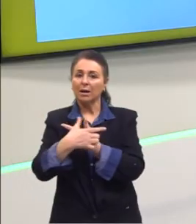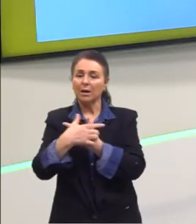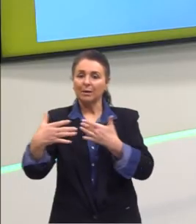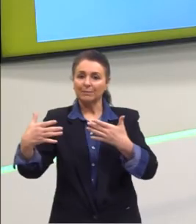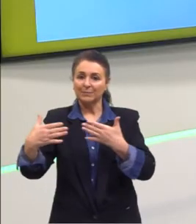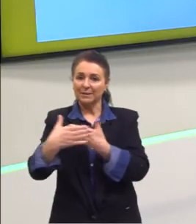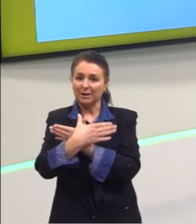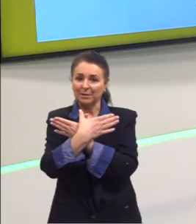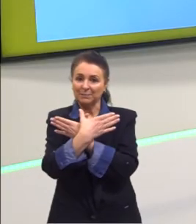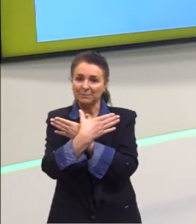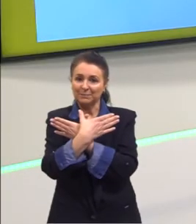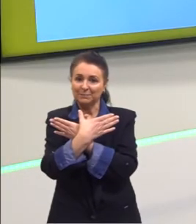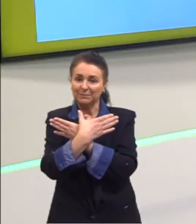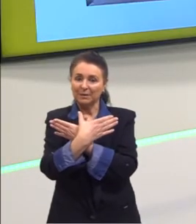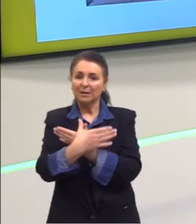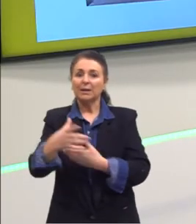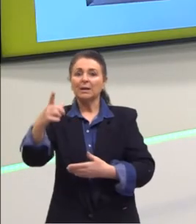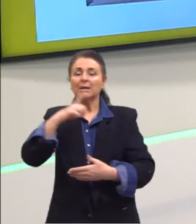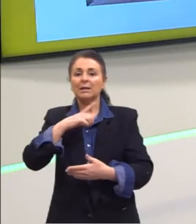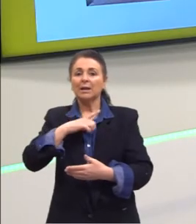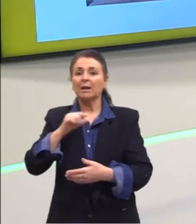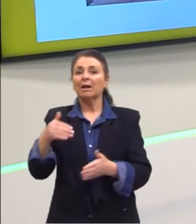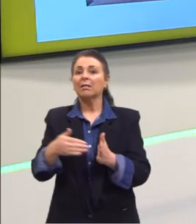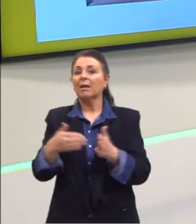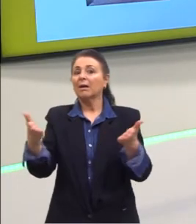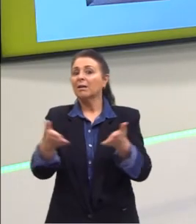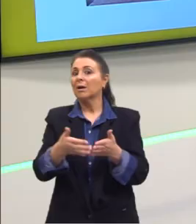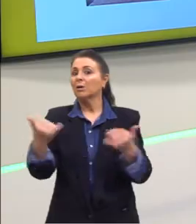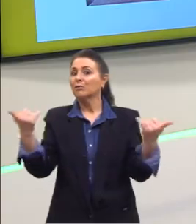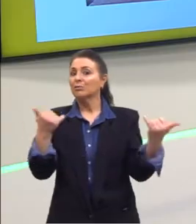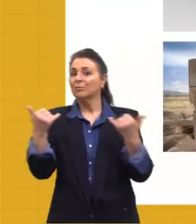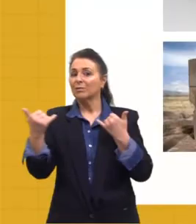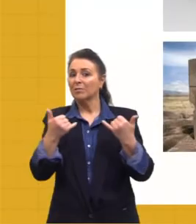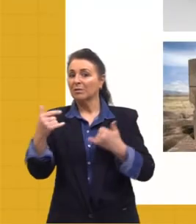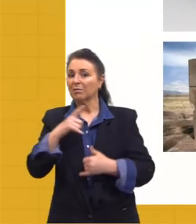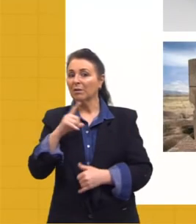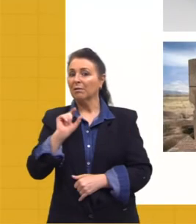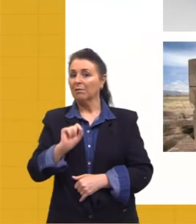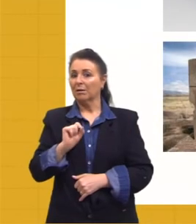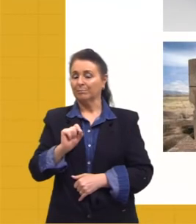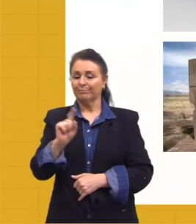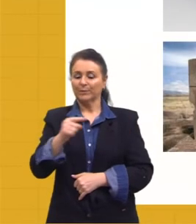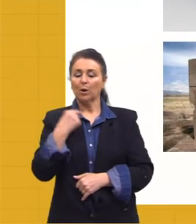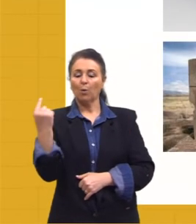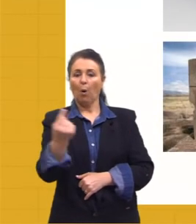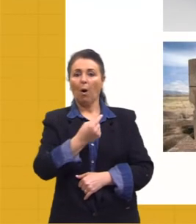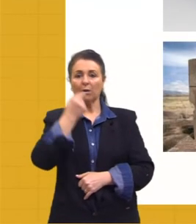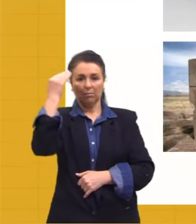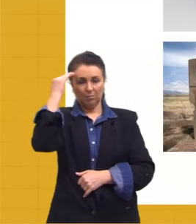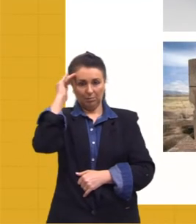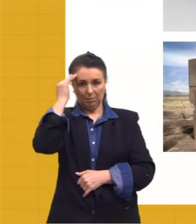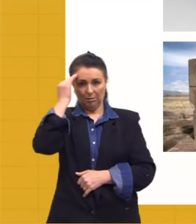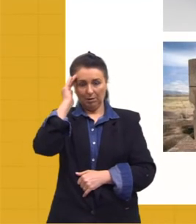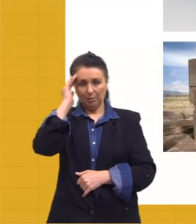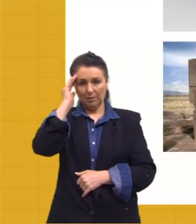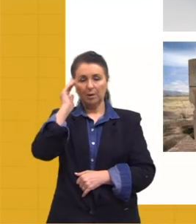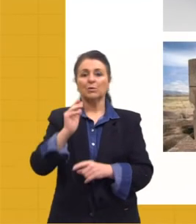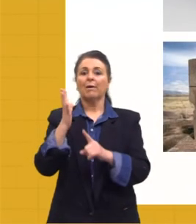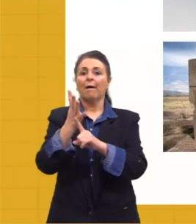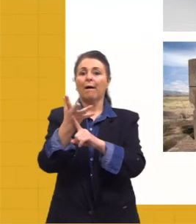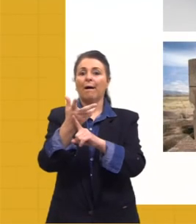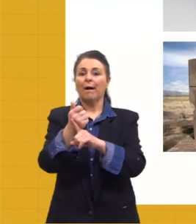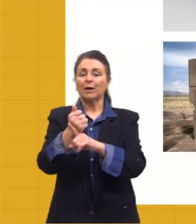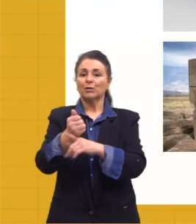Então, gente, o que nós temos até aqui de informação? Nós sabemos que a arte pré-colombiana